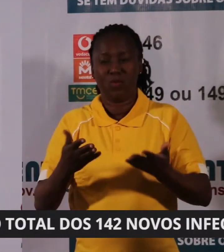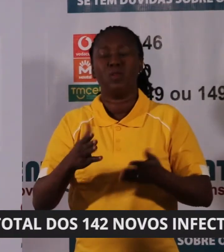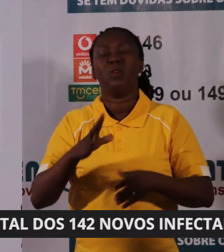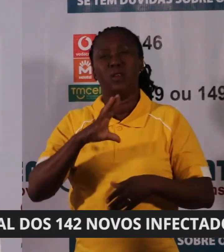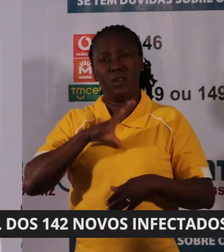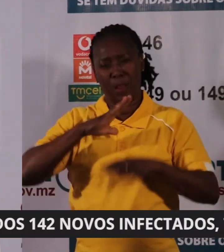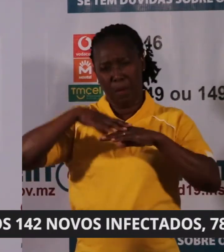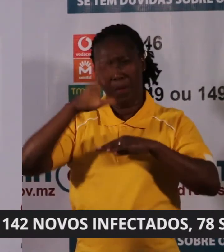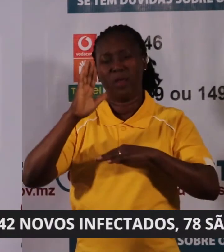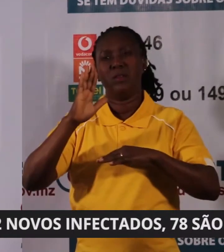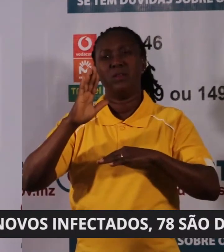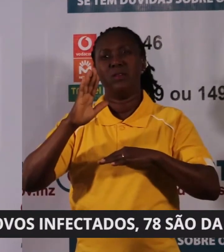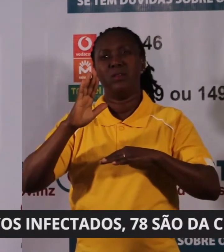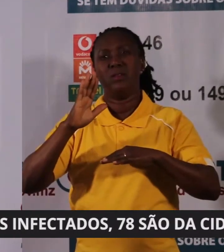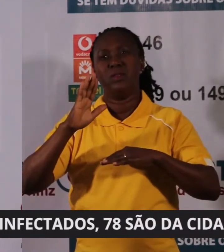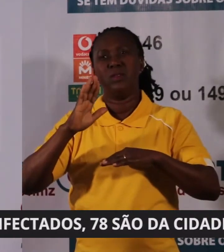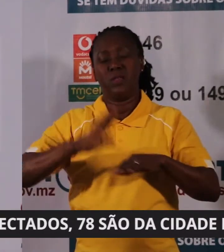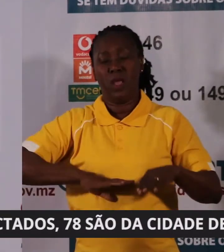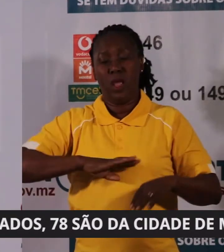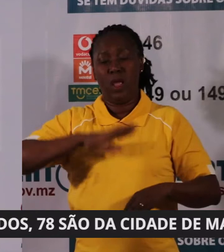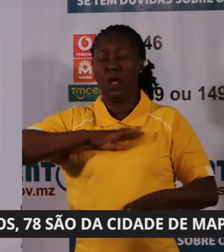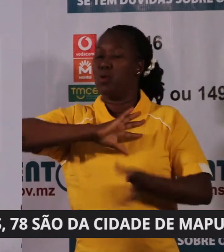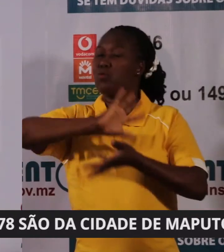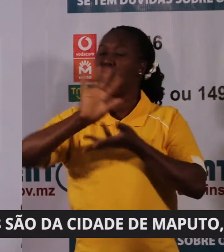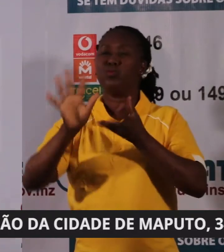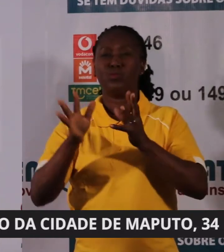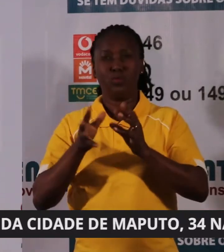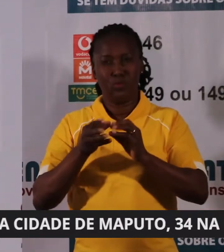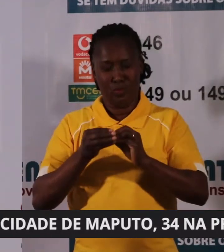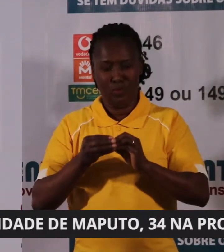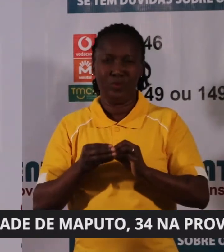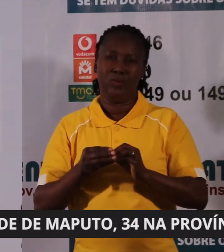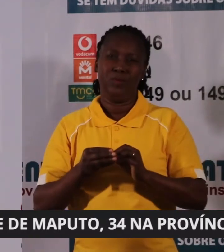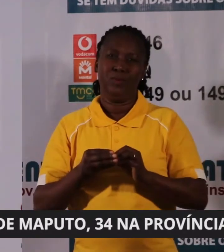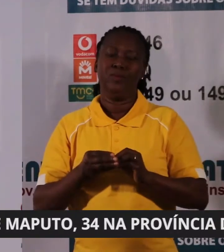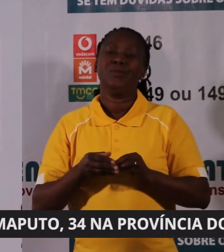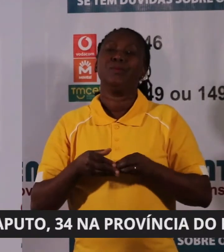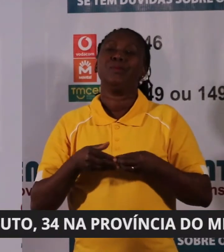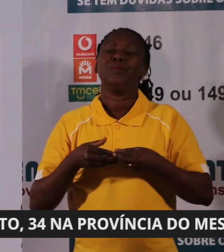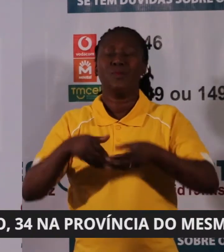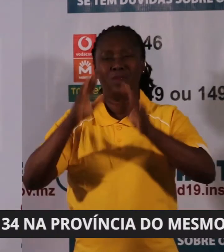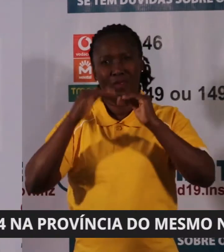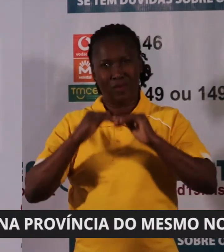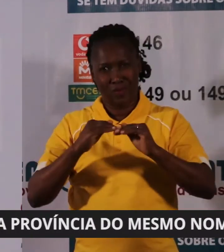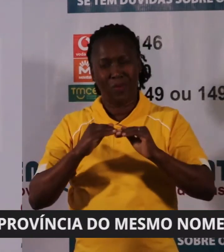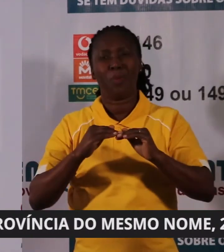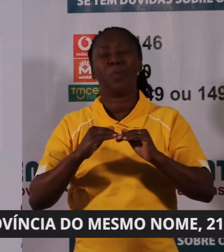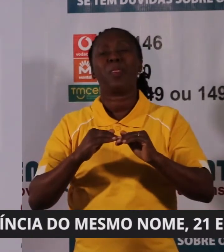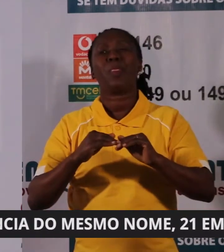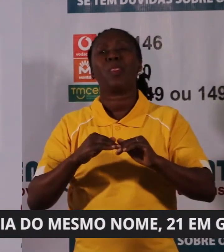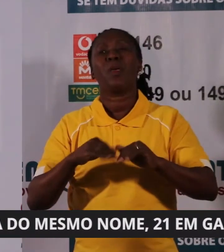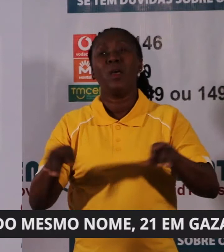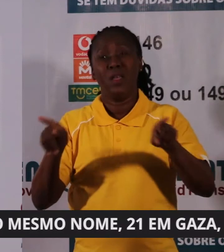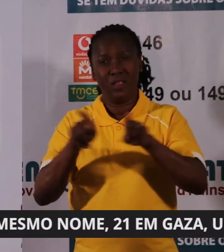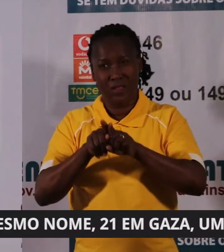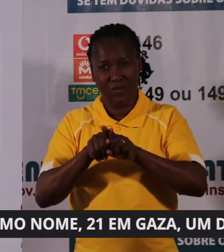as pessoas de todas as faixas detaixas. E, o outro elemento, é a